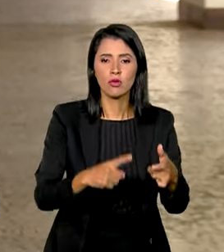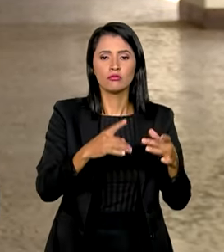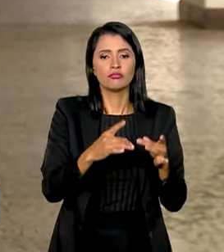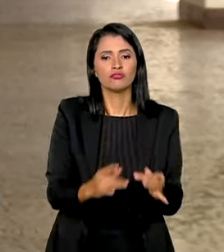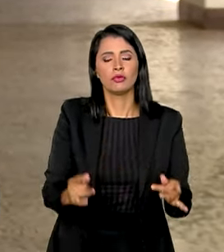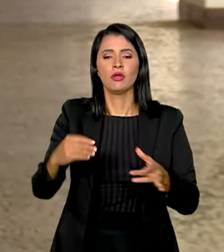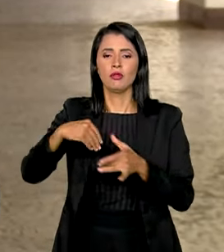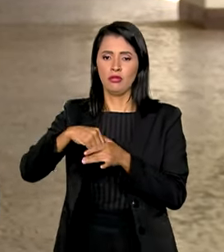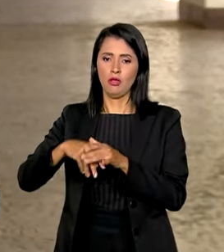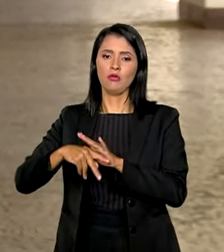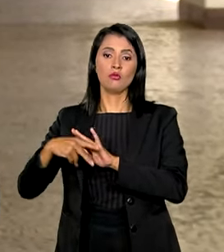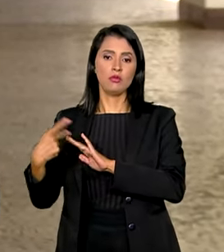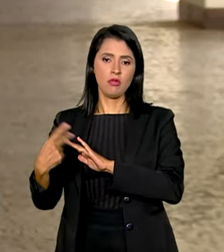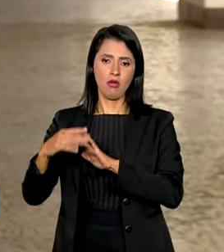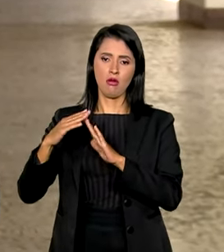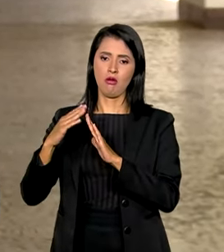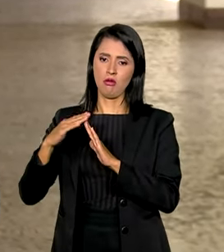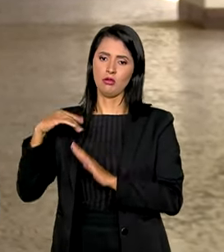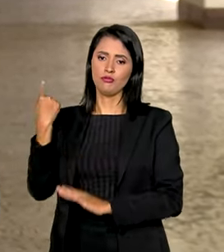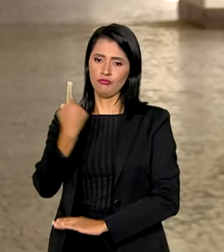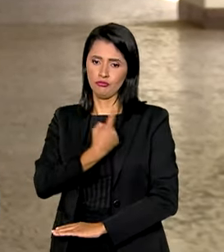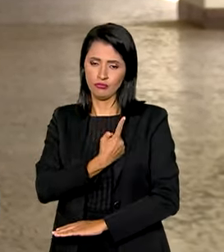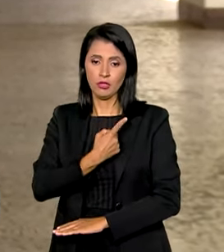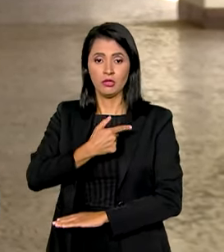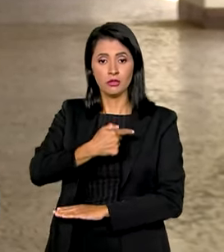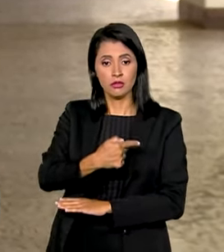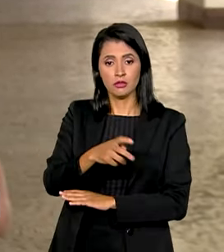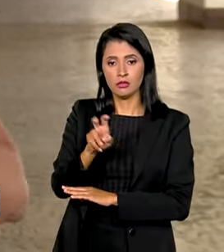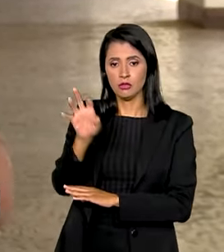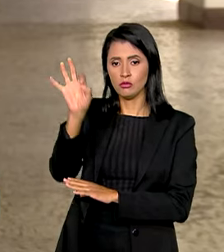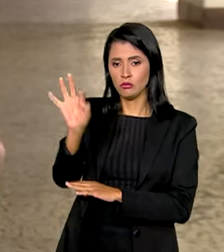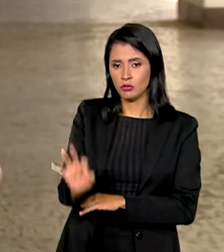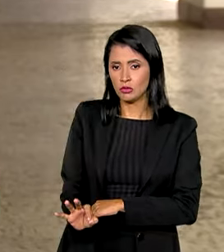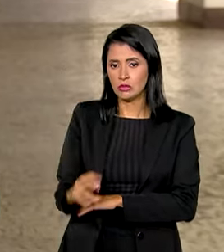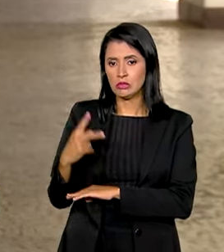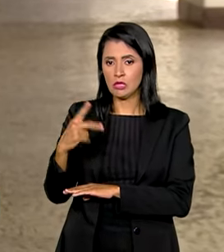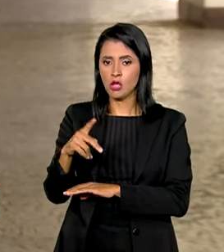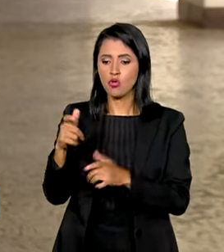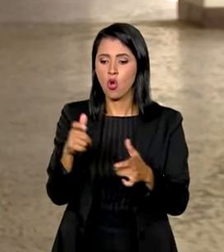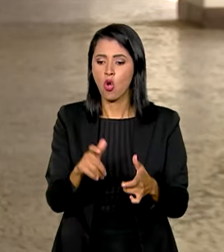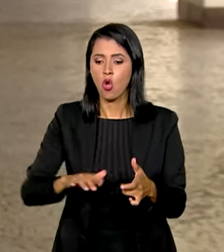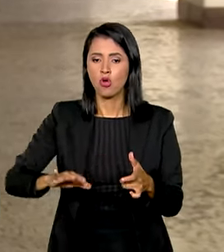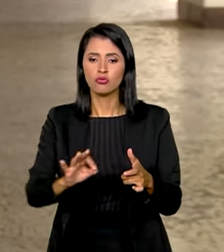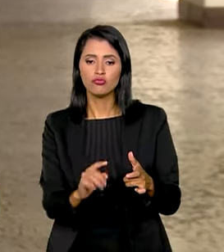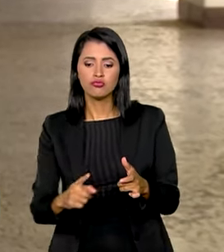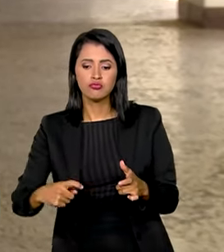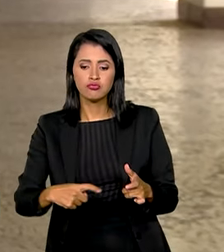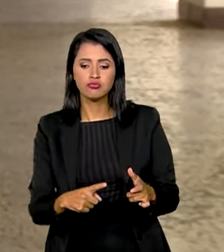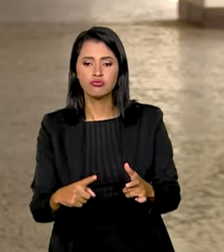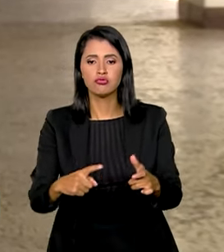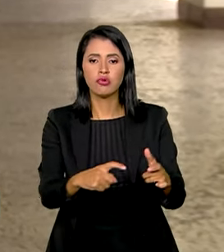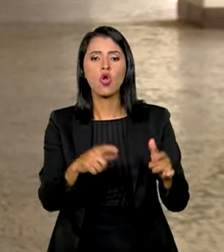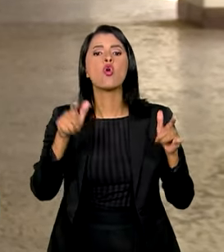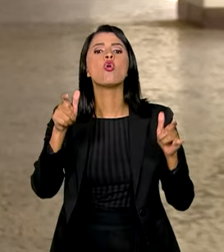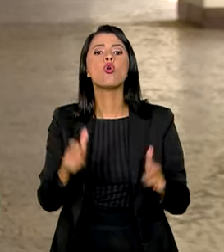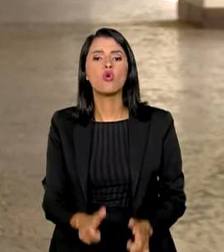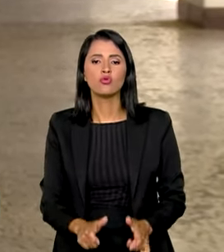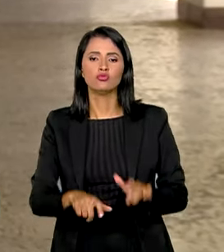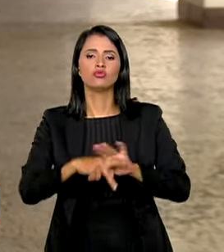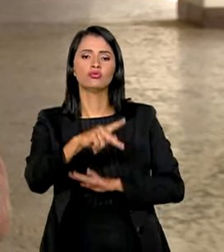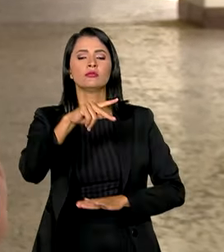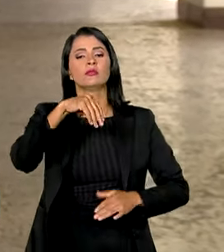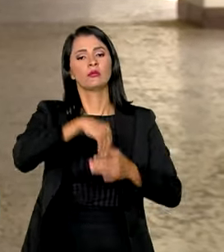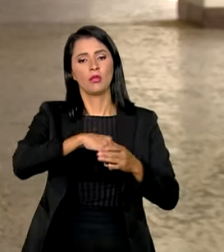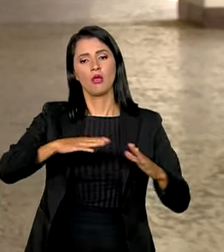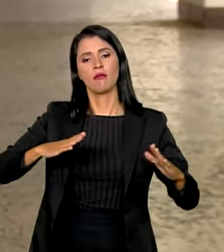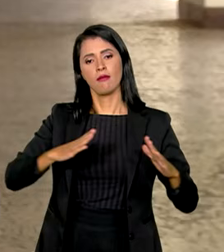das nossas próprias casas. 75% dos criadouros do Aedes aegypti estão nos domicílios,